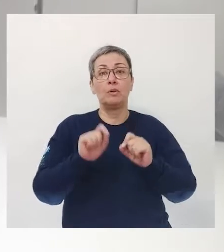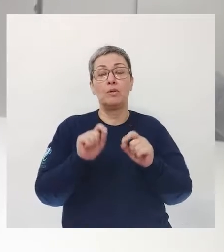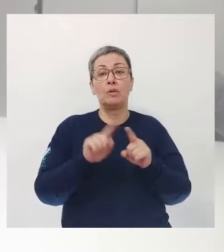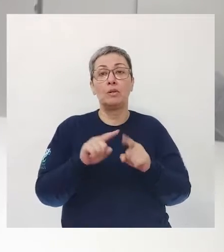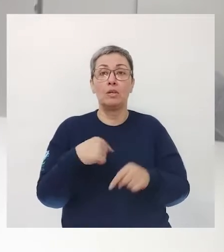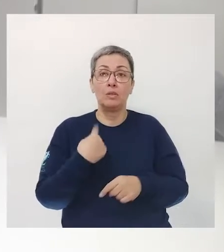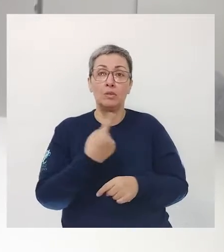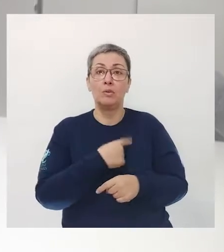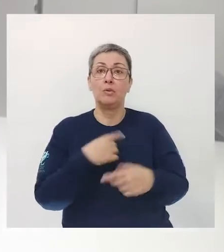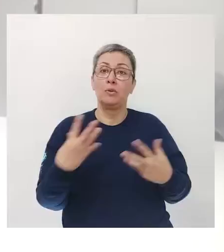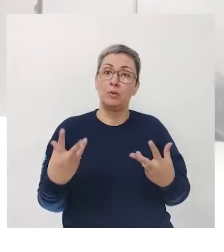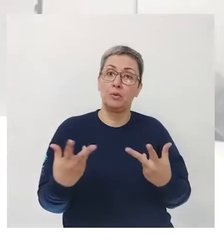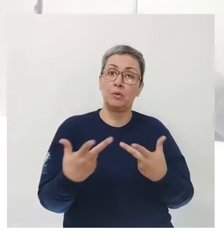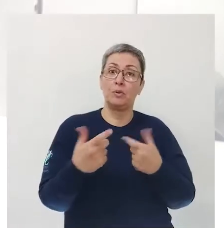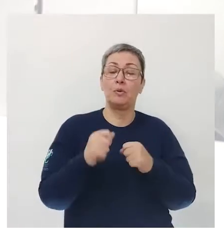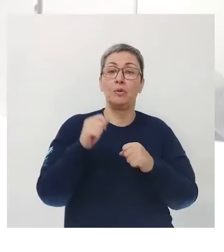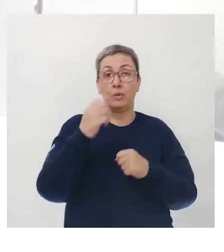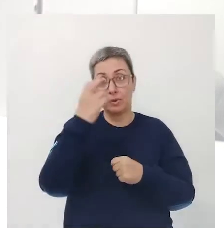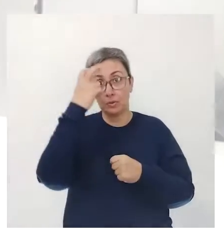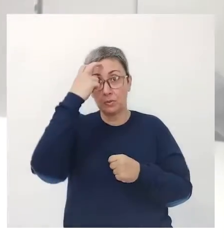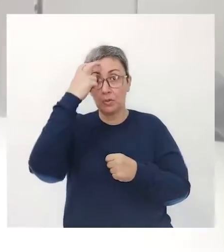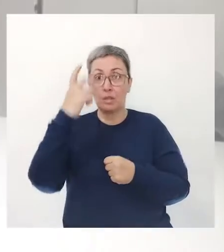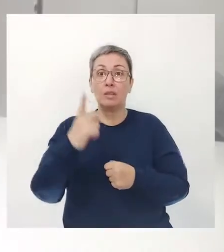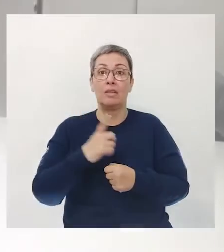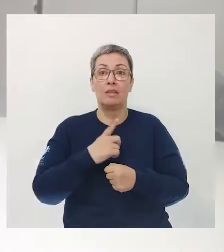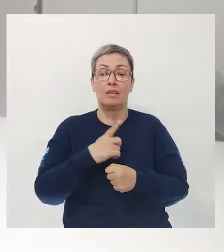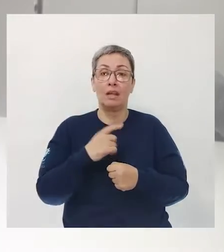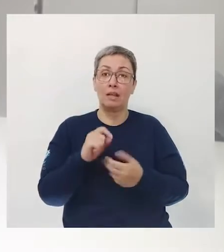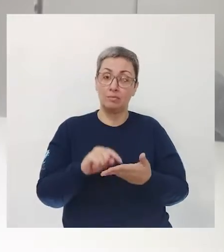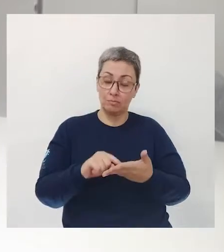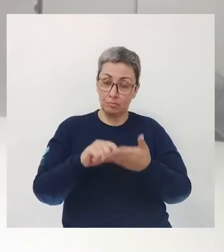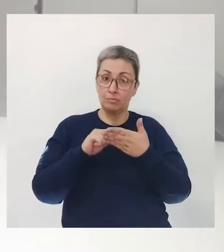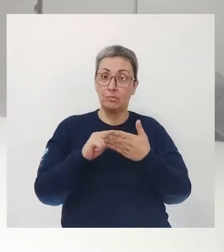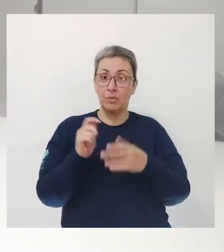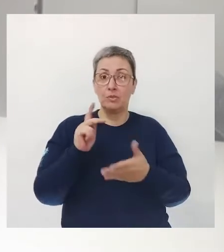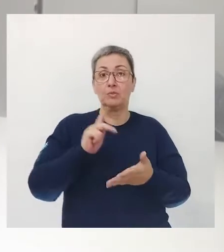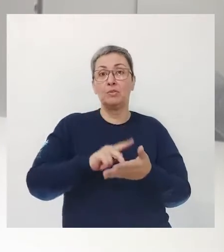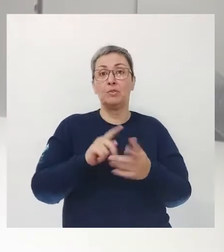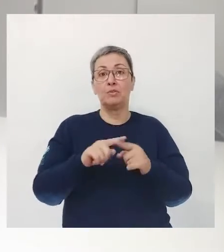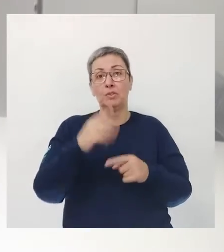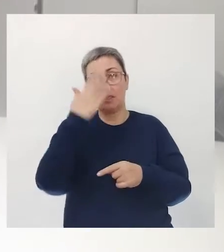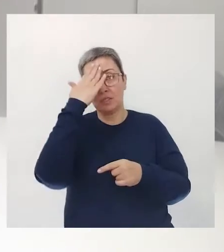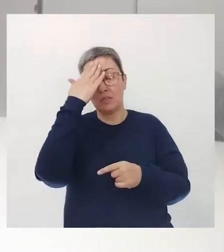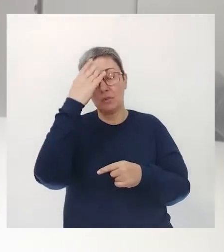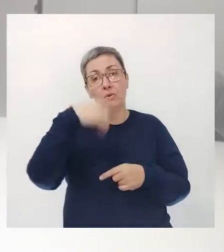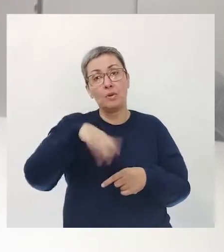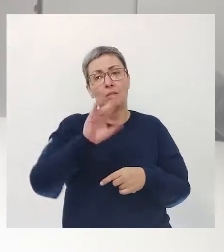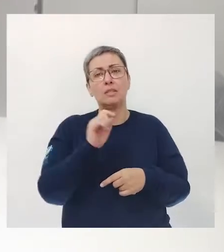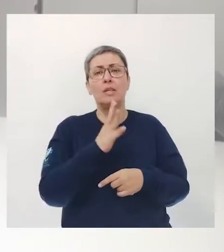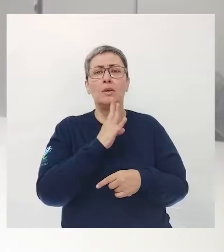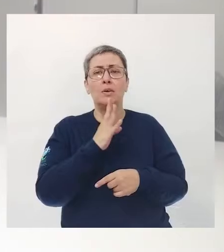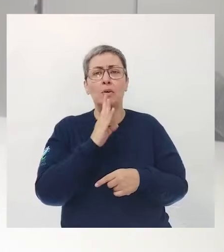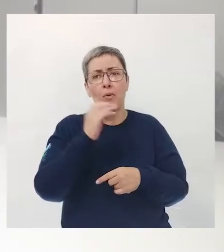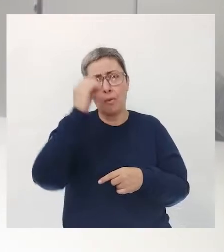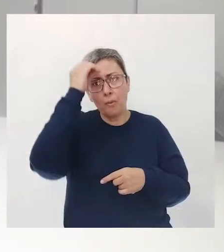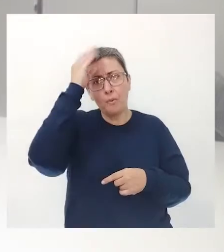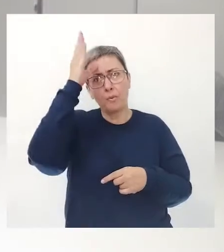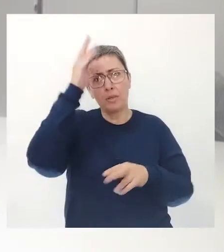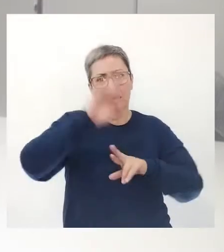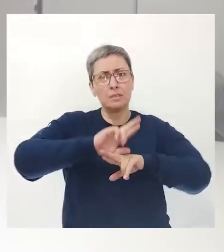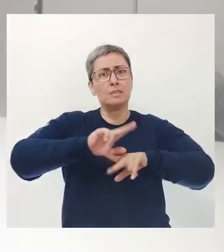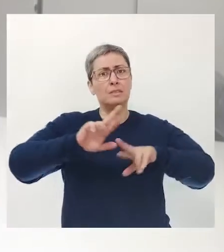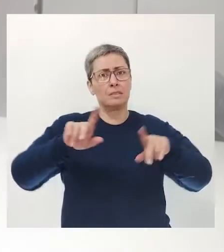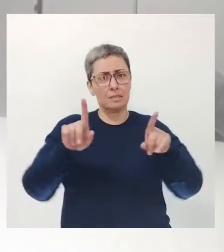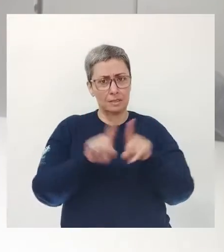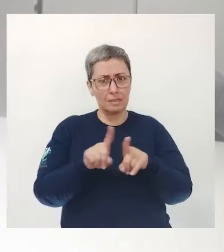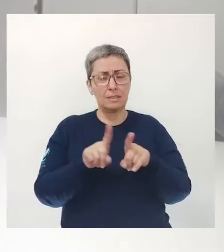que a nossa rica cultura nos proporciona. Não é verdade? Eu tenho certeza que você tem muito conhecimento sobre isso também.